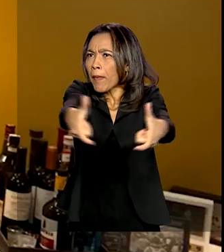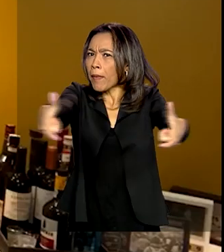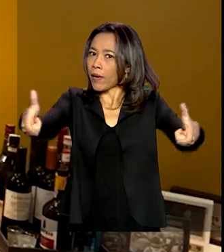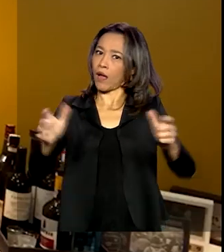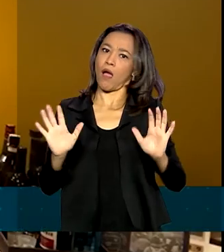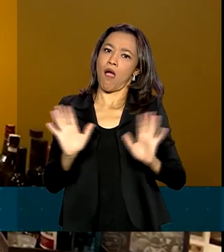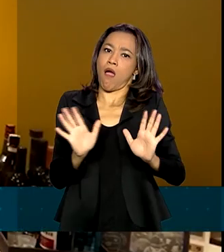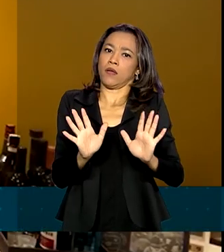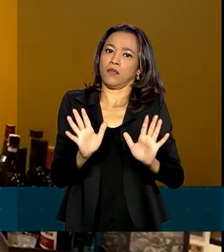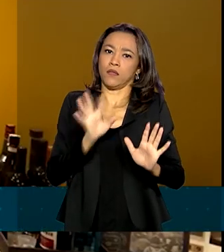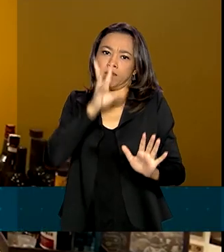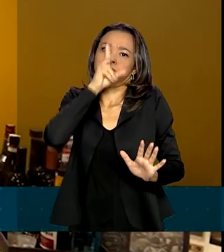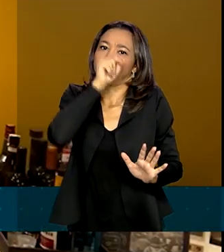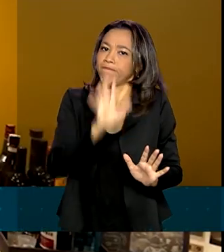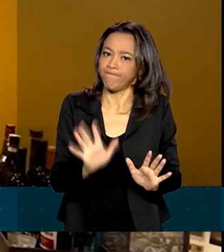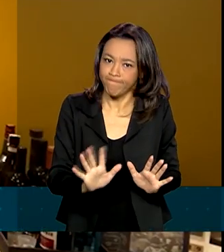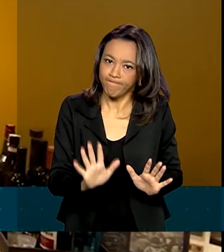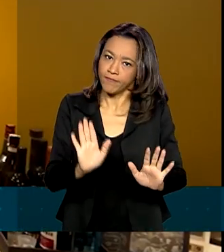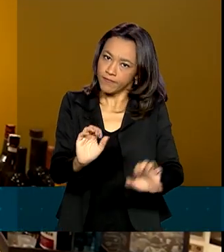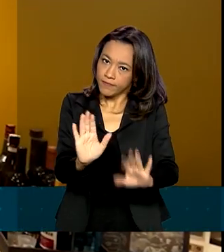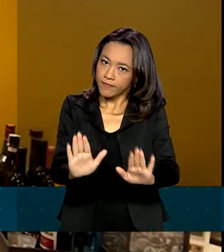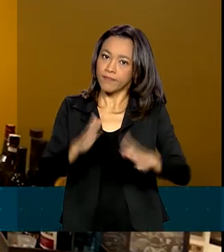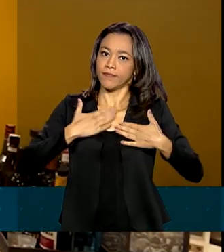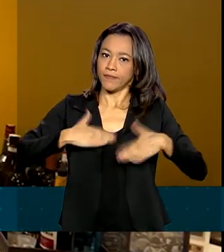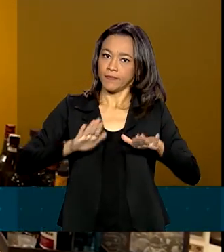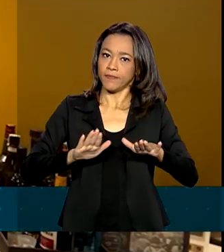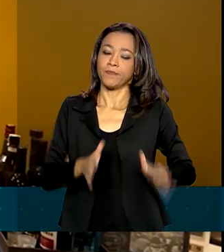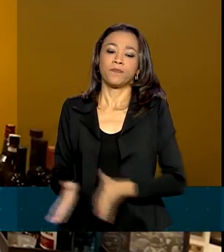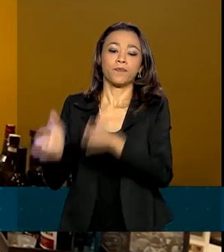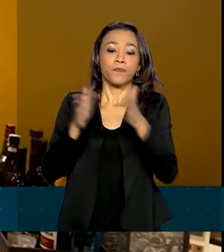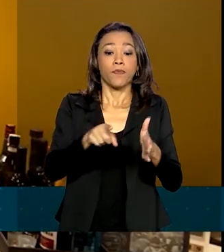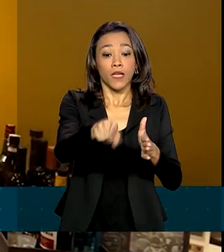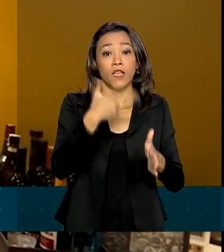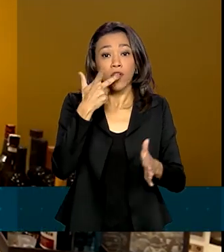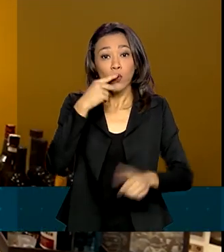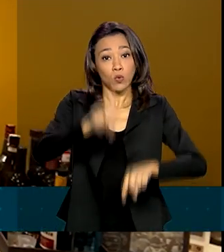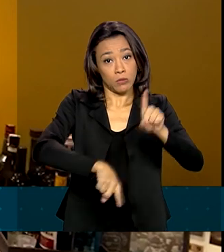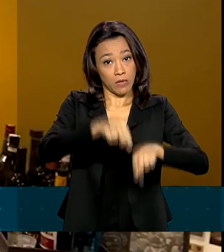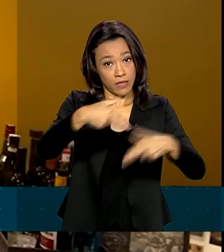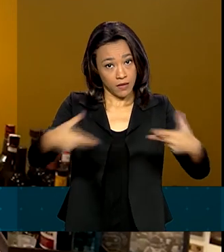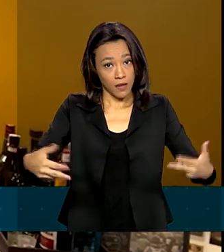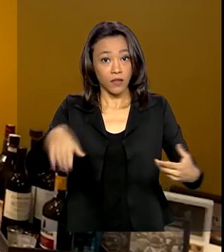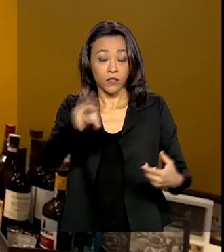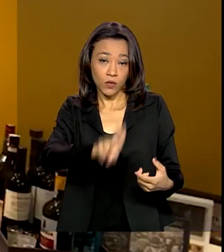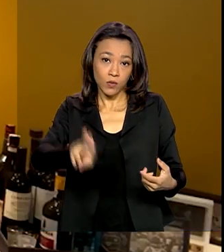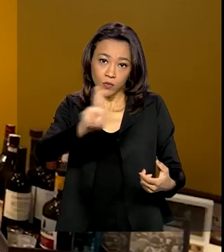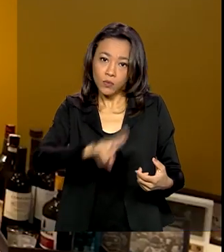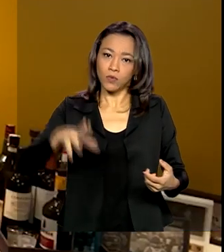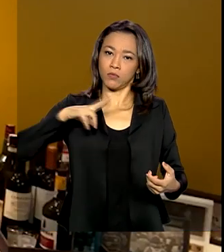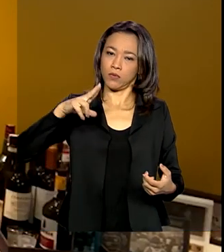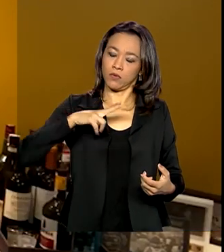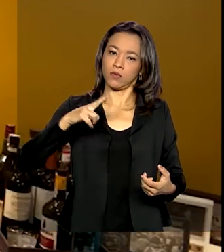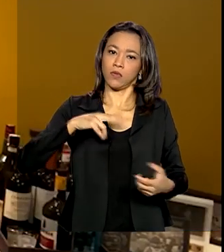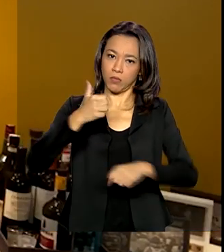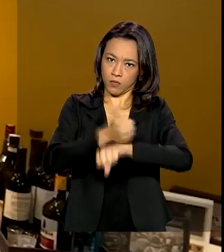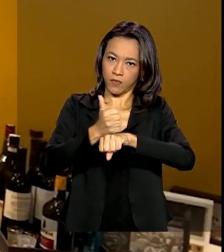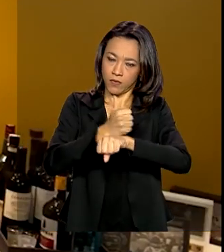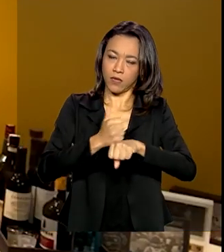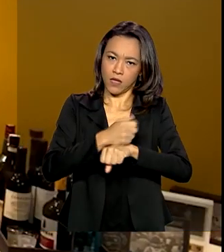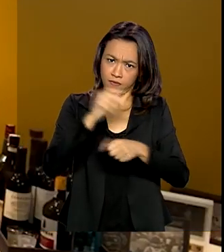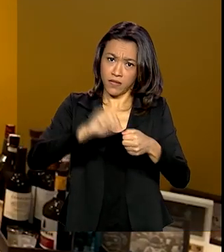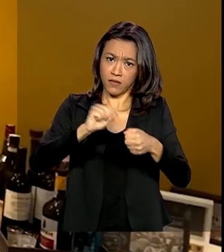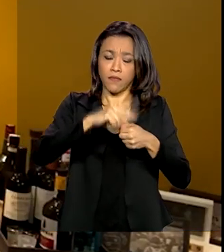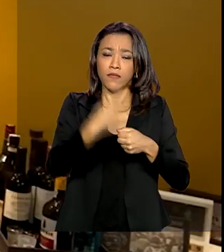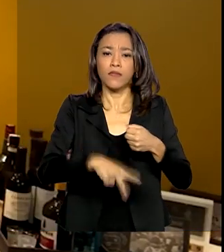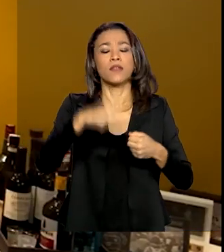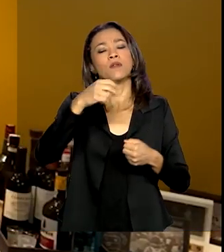Saúde também fez uma previsão dos equipamentos de proteção individual que serão fabricados aqui no país e falou ainda